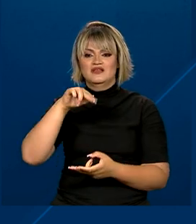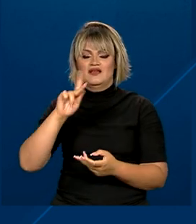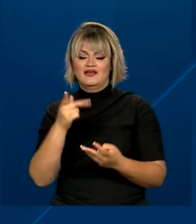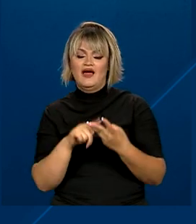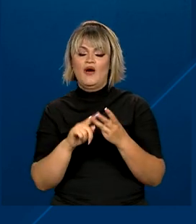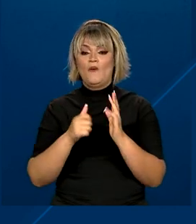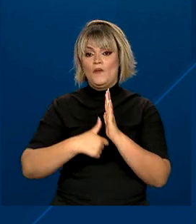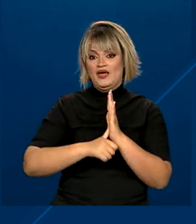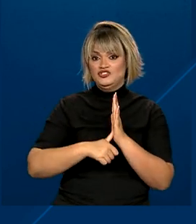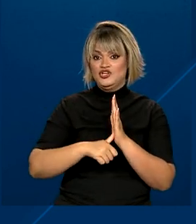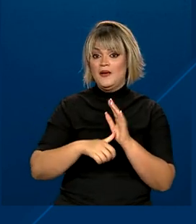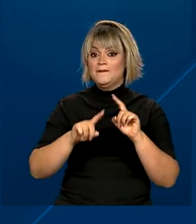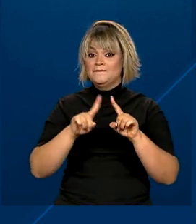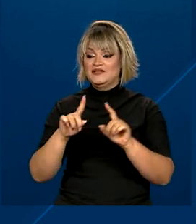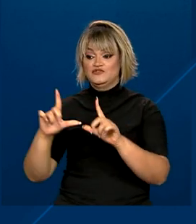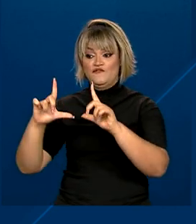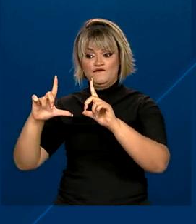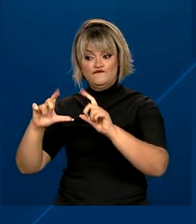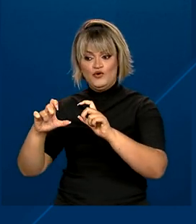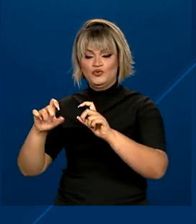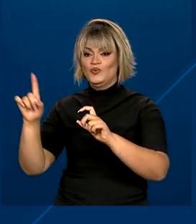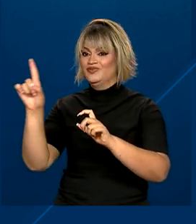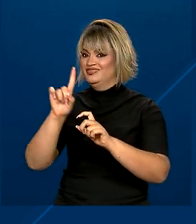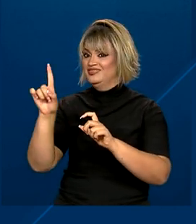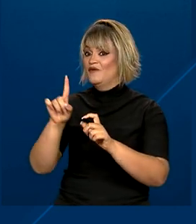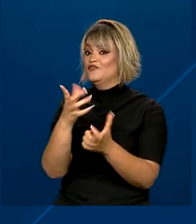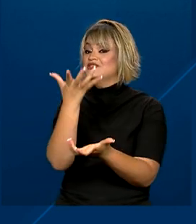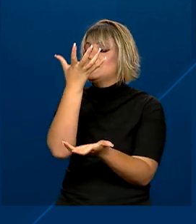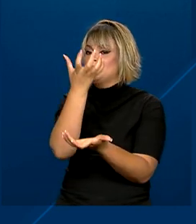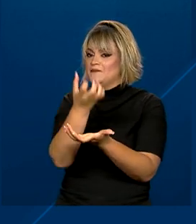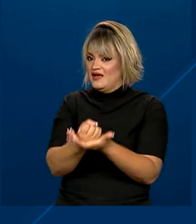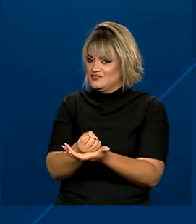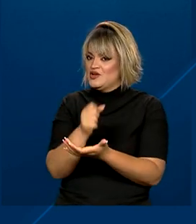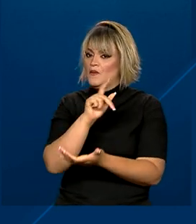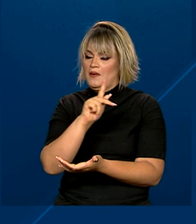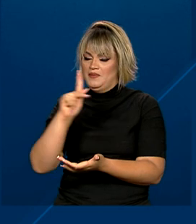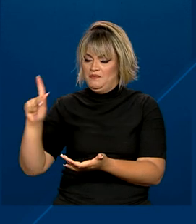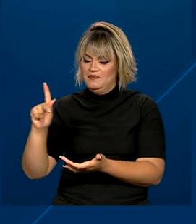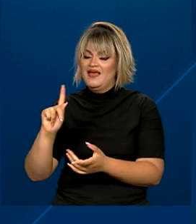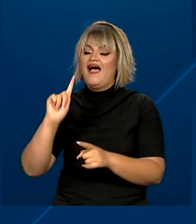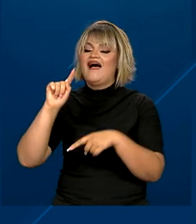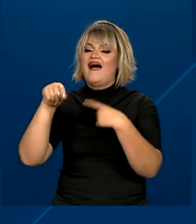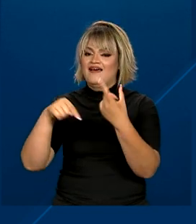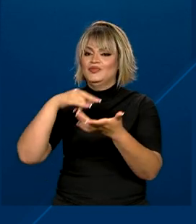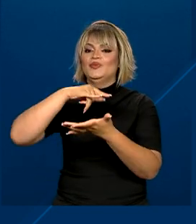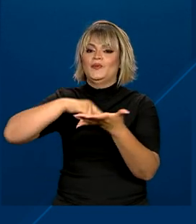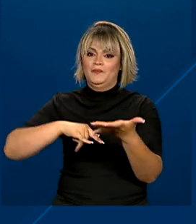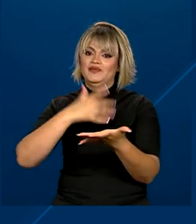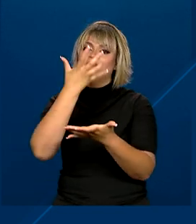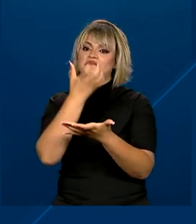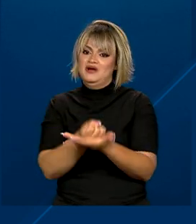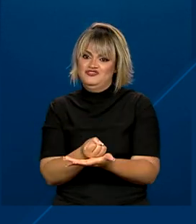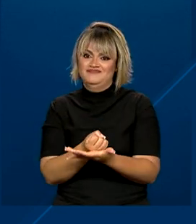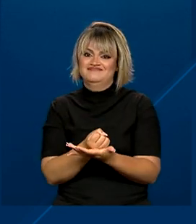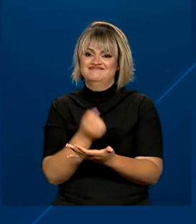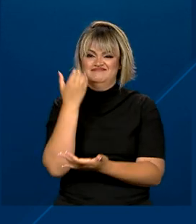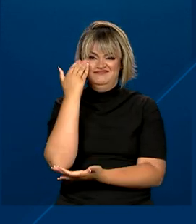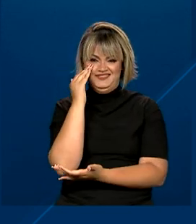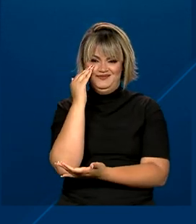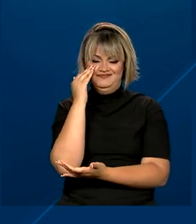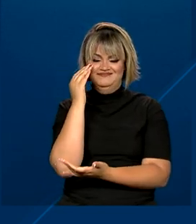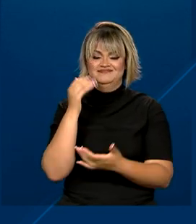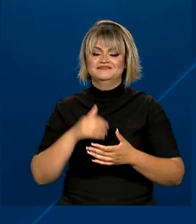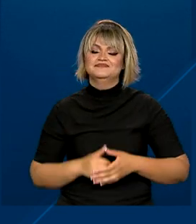Digital. Mas atenção! As capturas de tela não serão aceitas. O candidato deve apresentar os documentos no